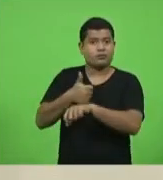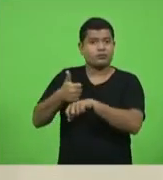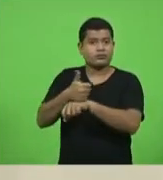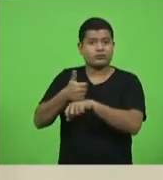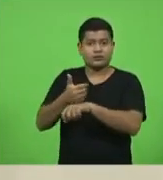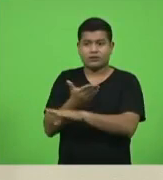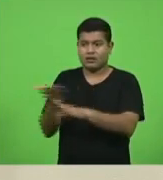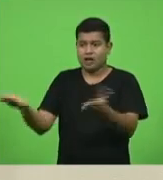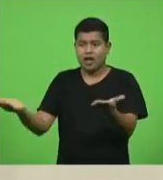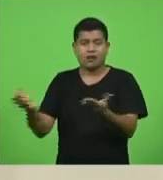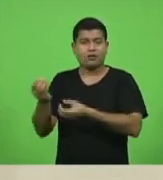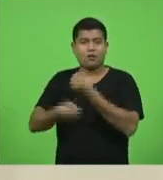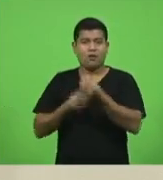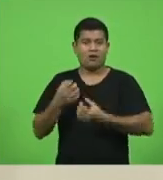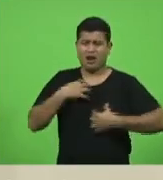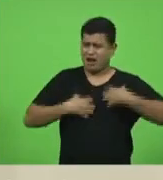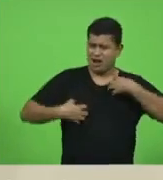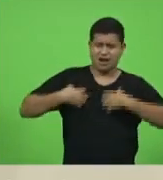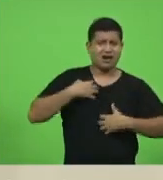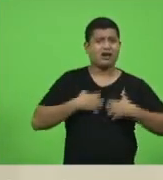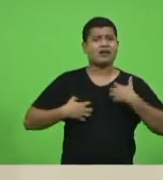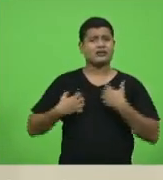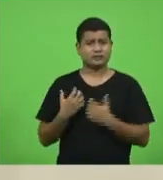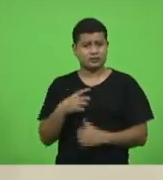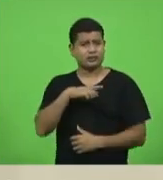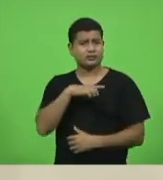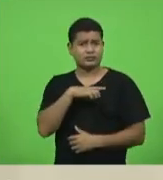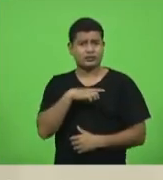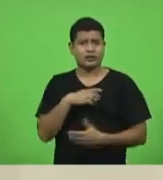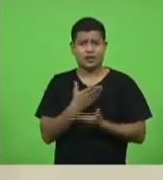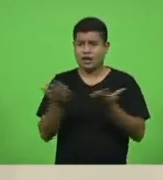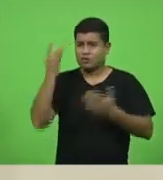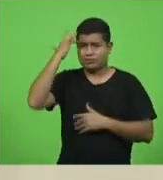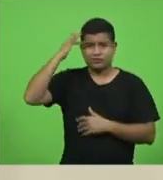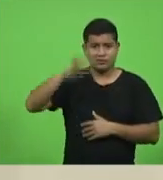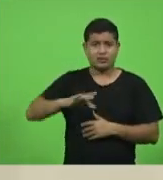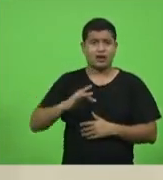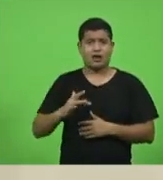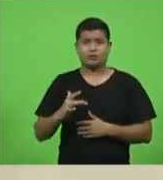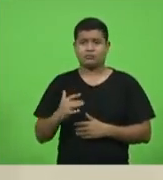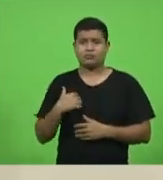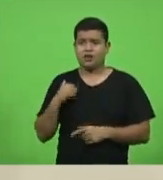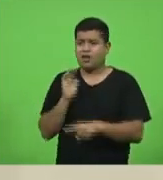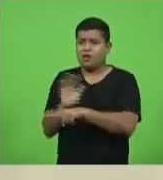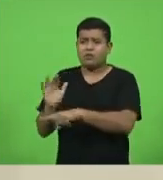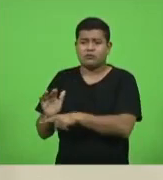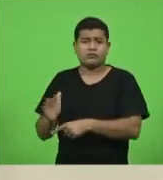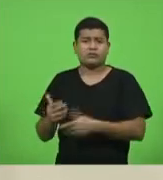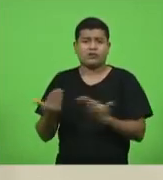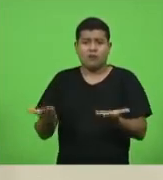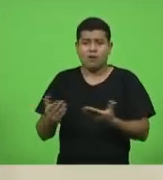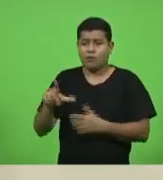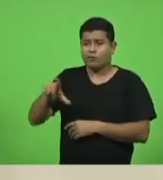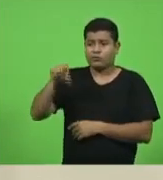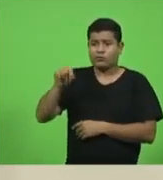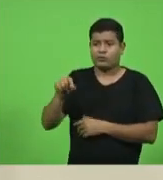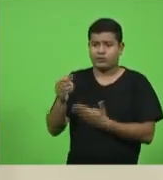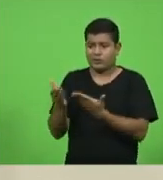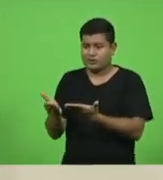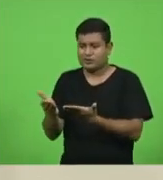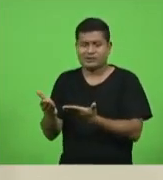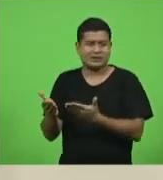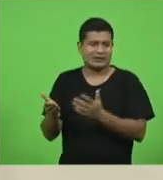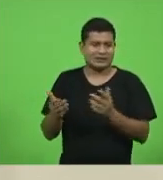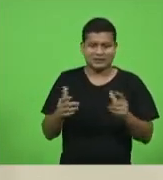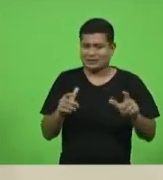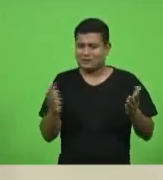desesperados, não sabem mais o que fazer, escolher entre uma pessoa e